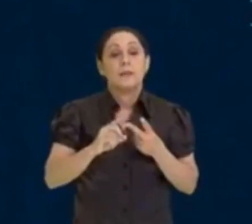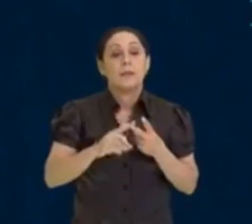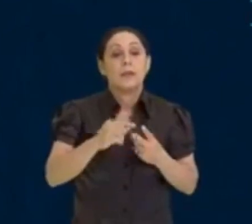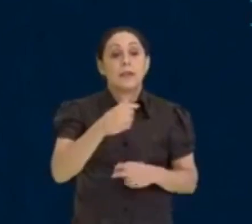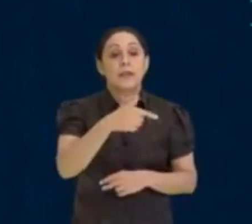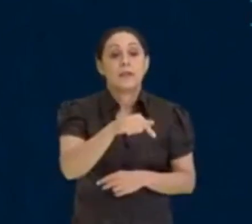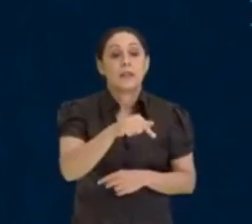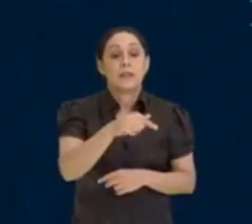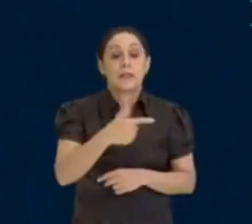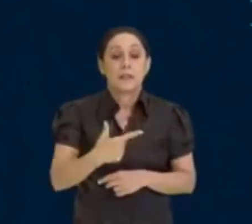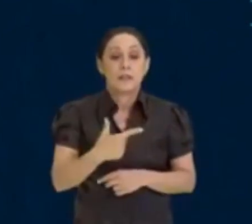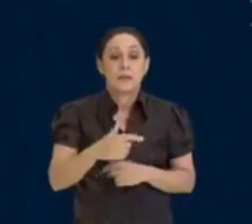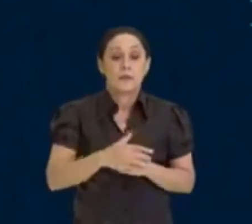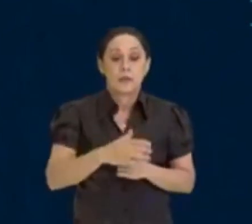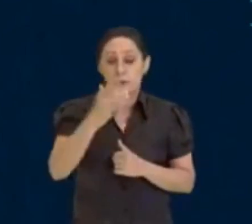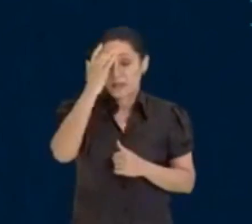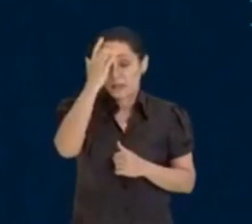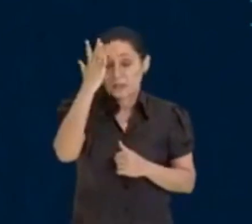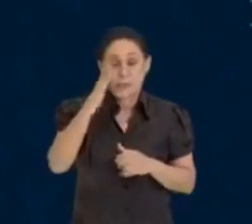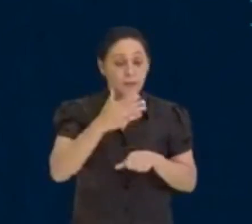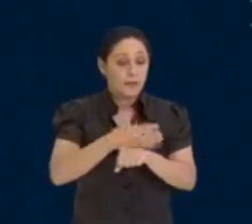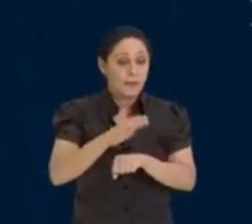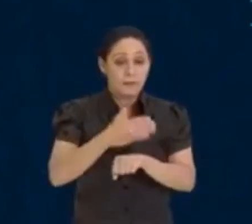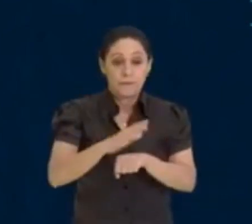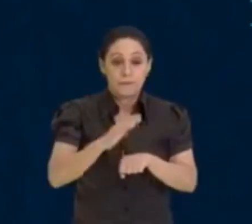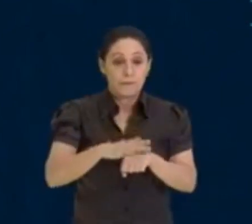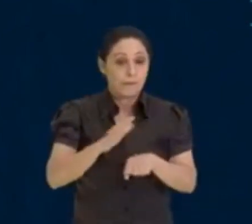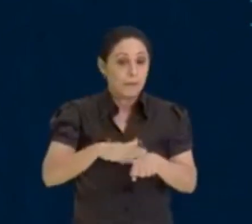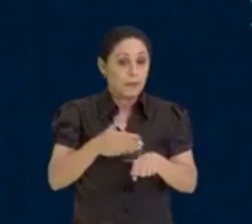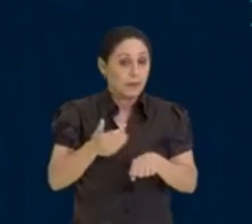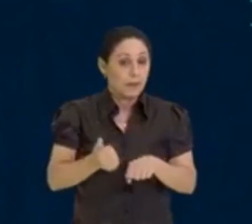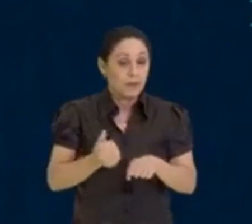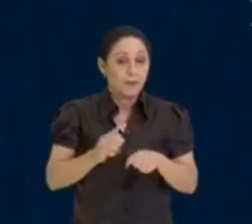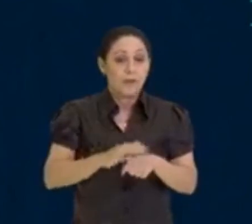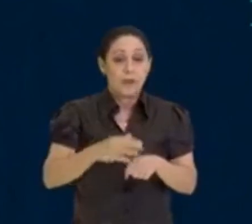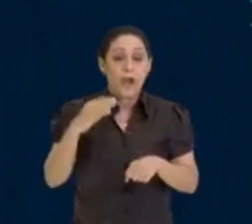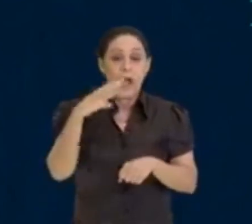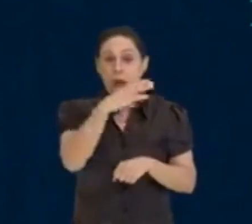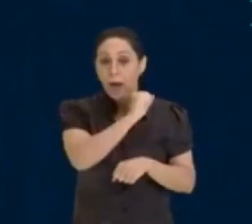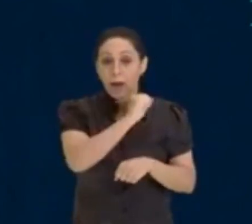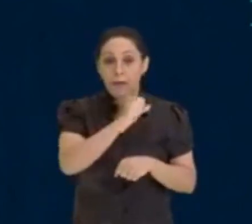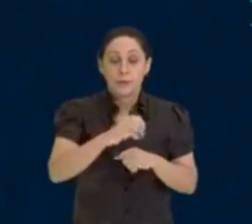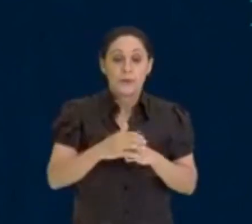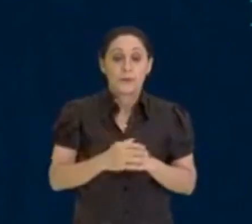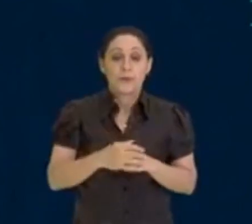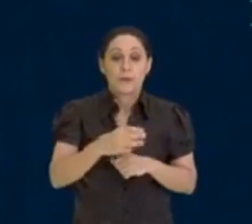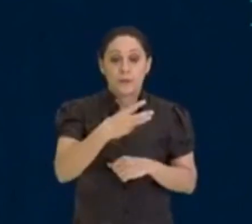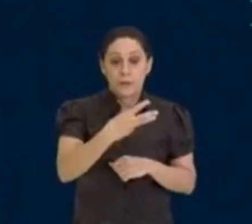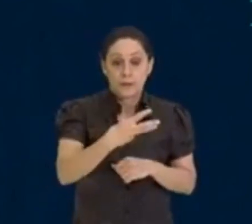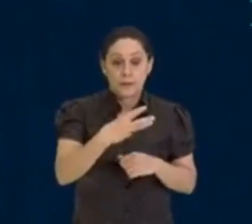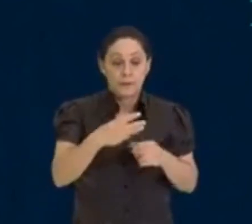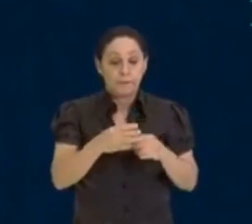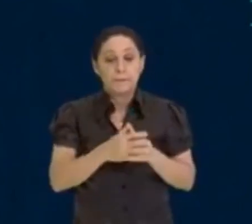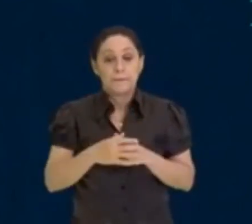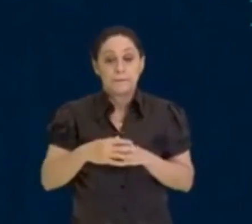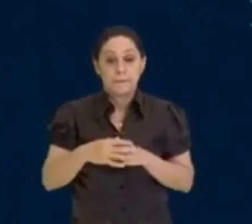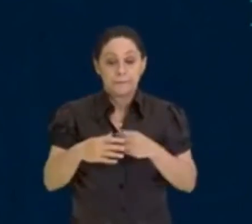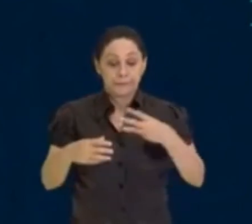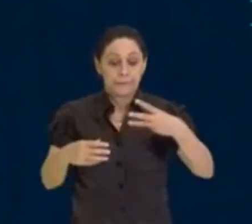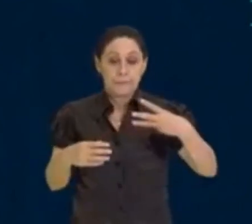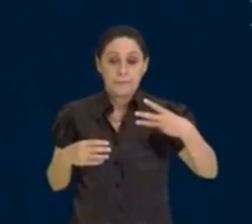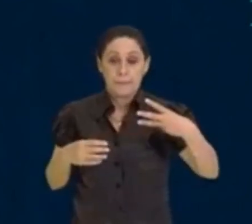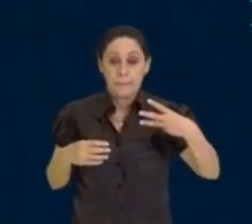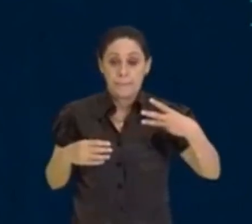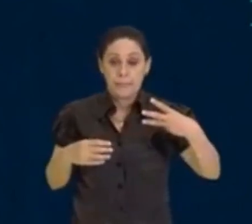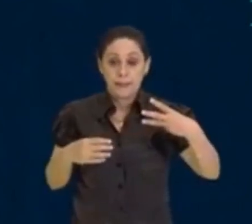Bora lá! Agora, está mais fácil, está mais prático, então, vamos fazer um pouquinho mais rápido, né? Esse 30, por exemplo, aqui, ó, eu